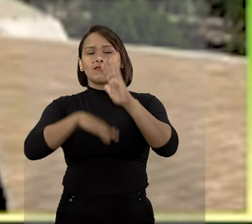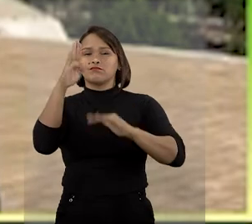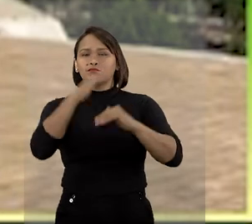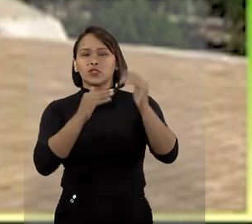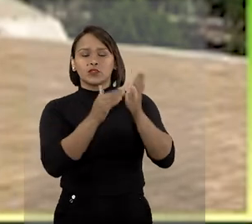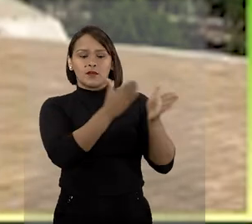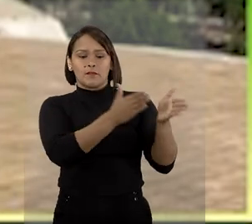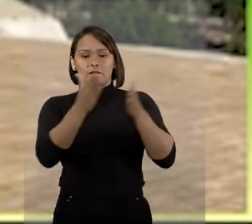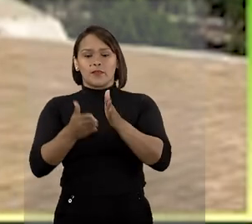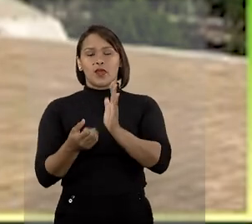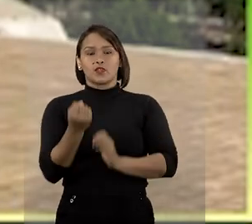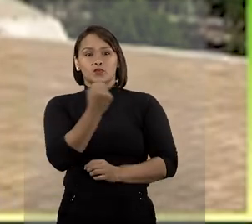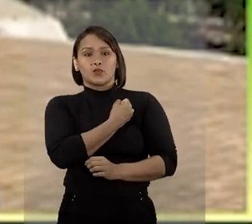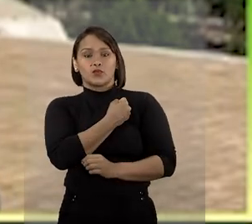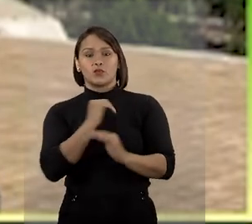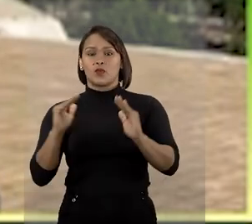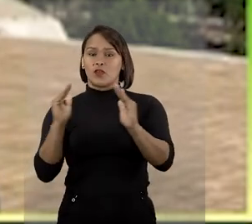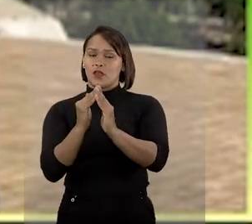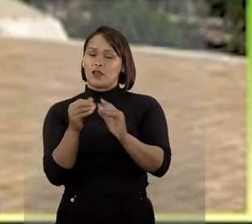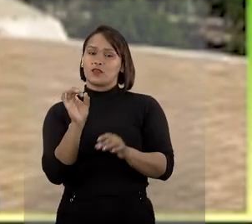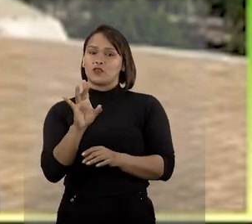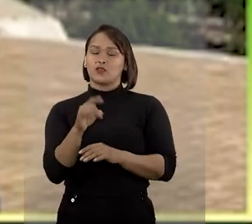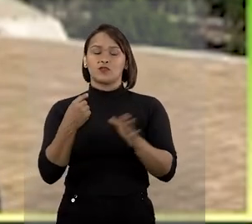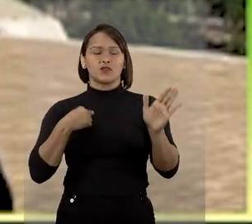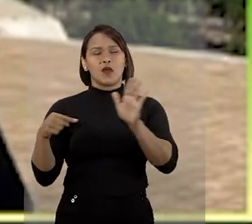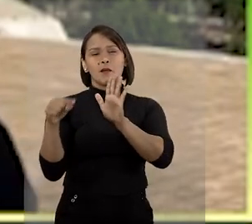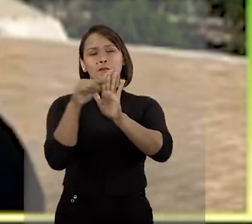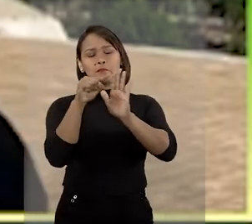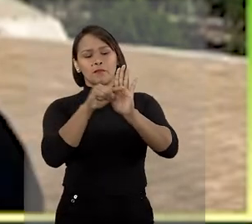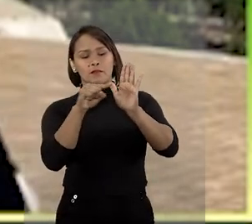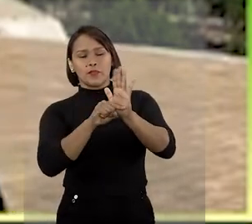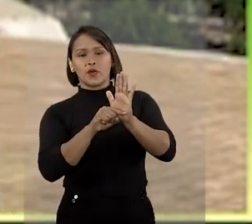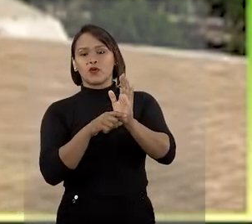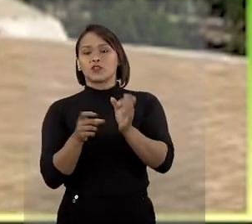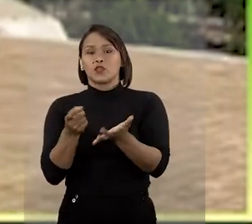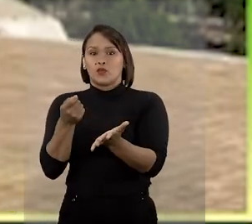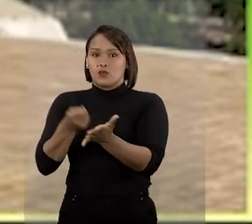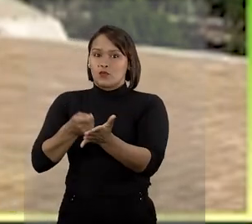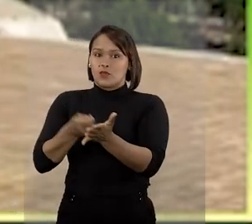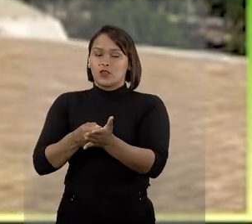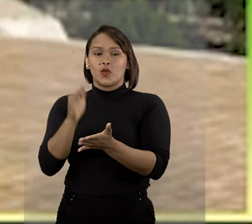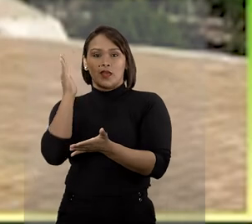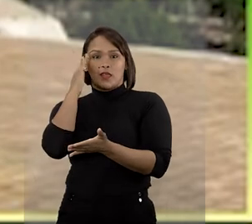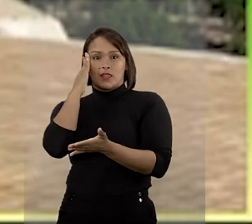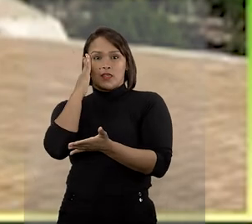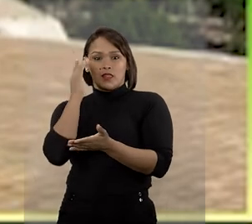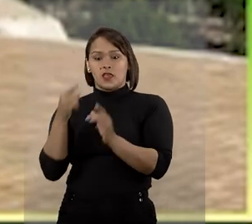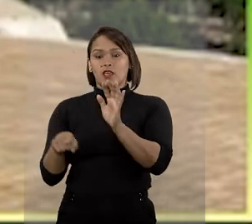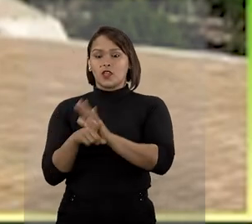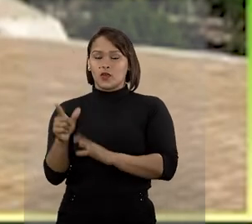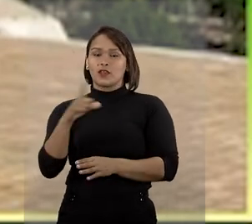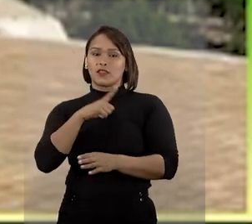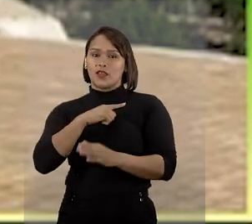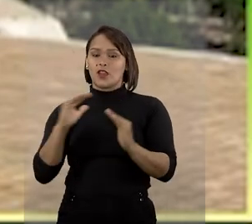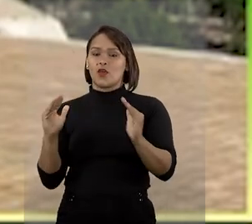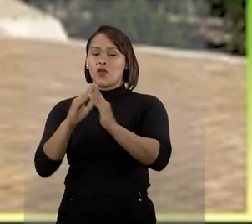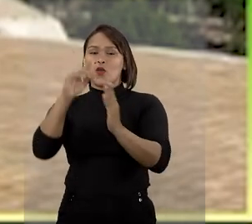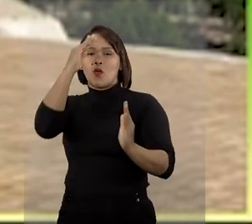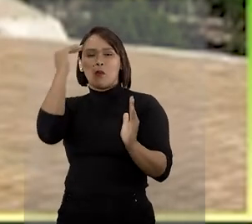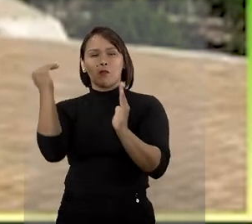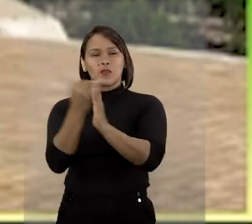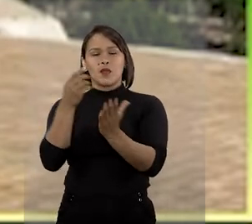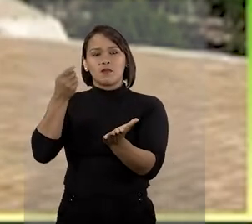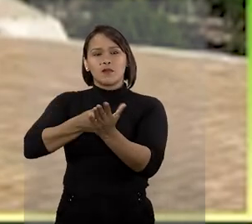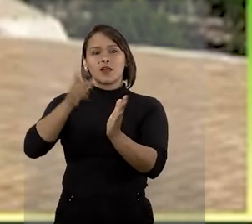reproduzido em parte na matrícula do imóvel, apenas indica que os compradores foram cientificados de que estariam aderindo à